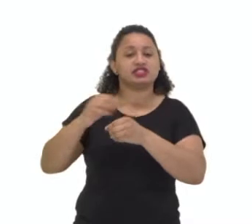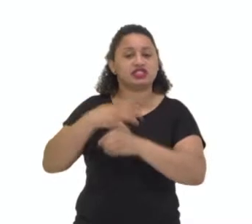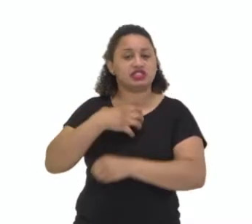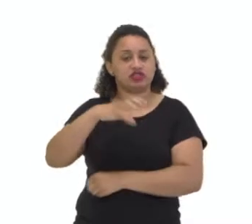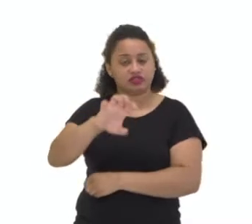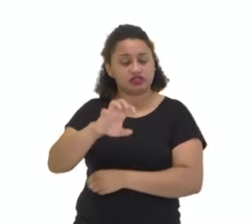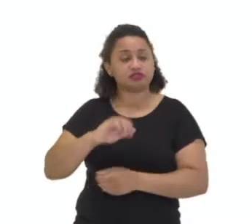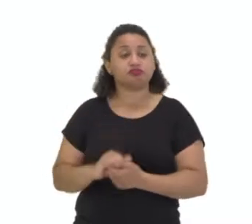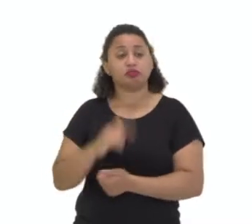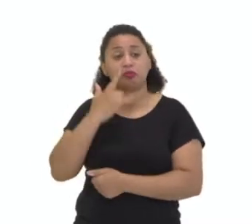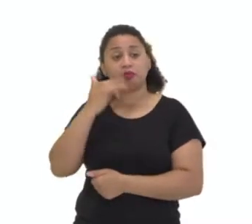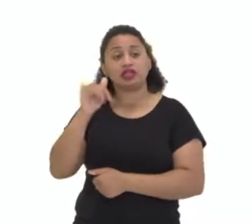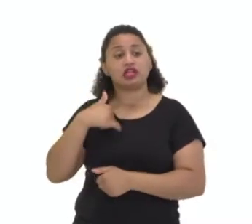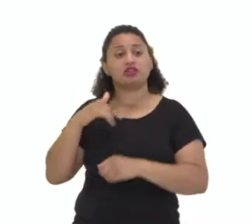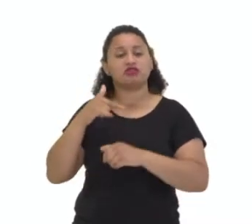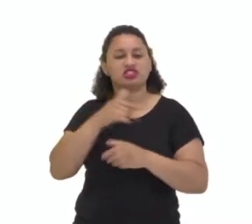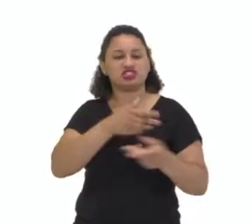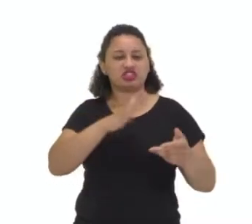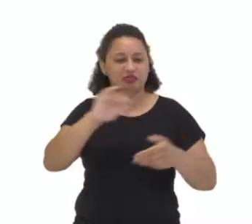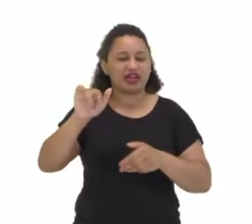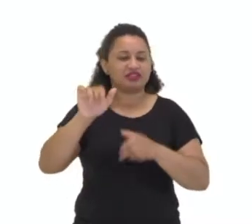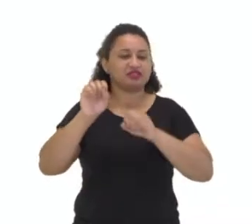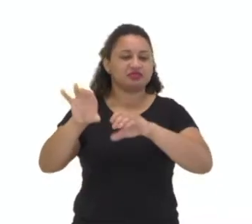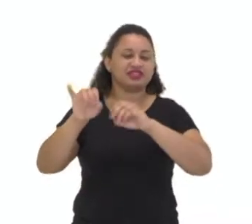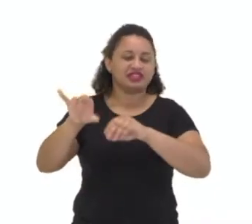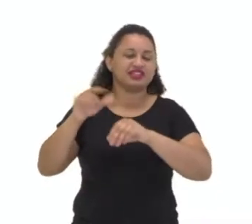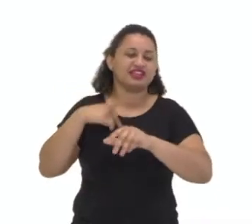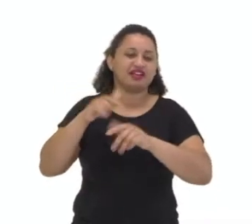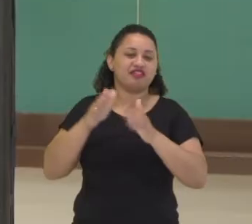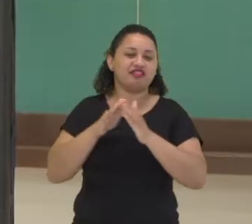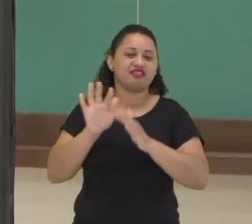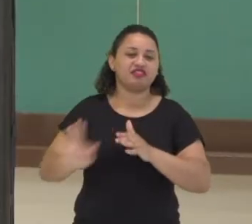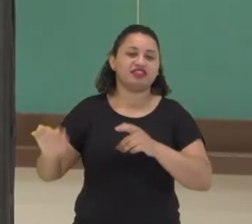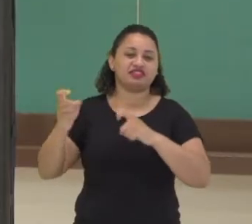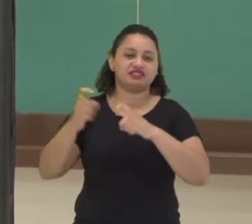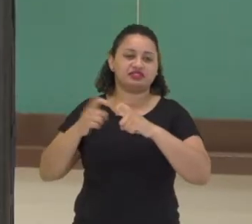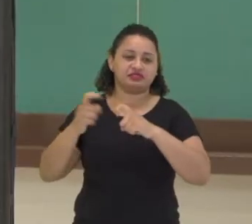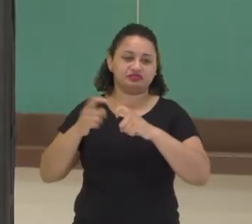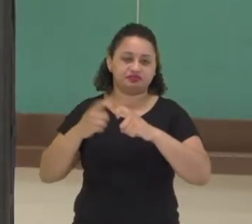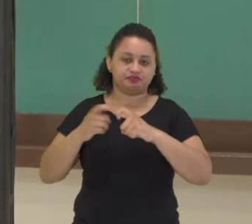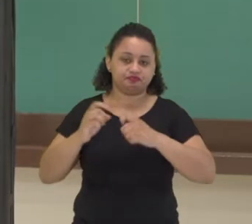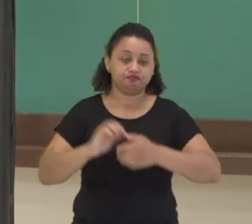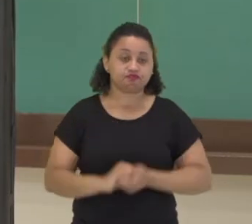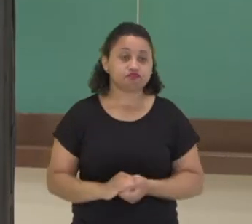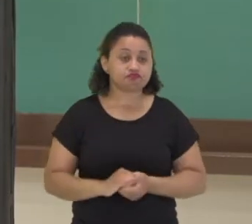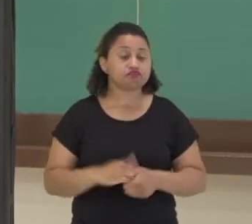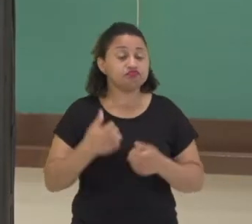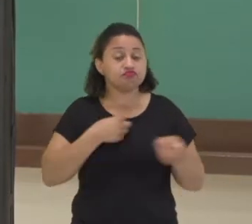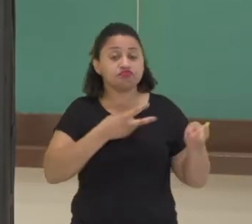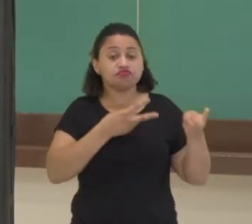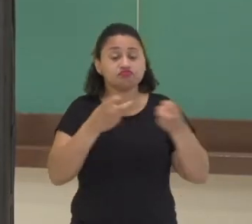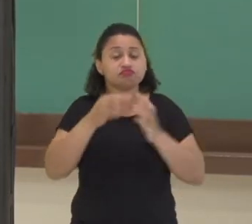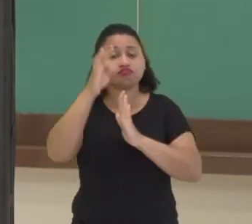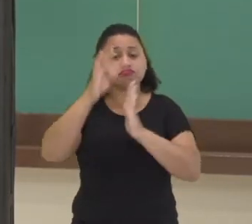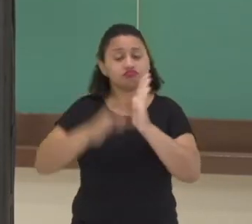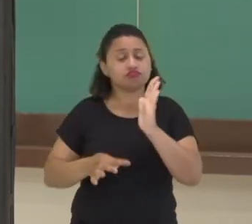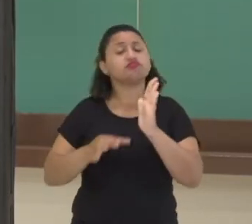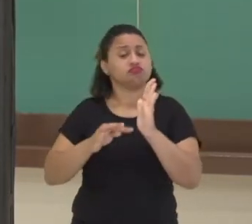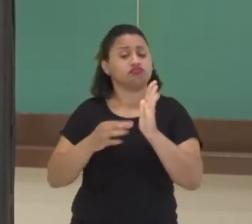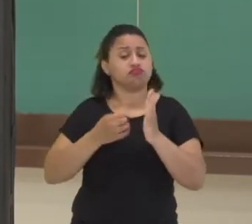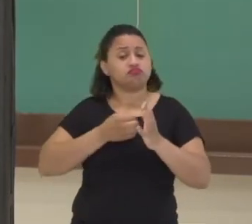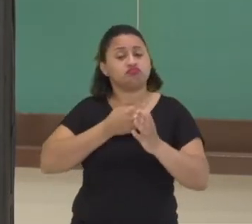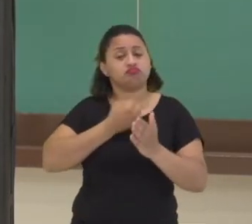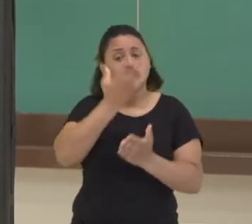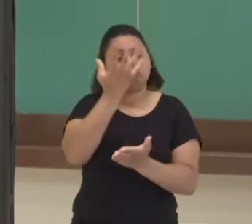1858, ele ingressou no ginásio baiano, onde foi colega de Rui Barbosa. Então repare que o texto da biografia,